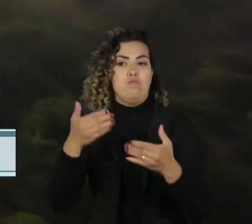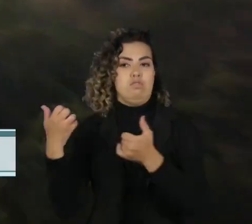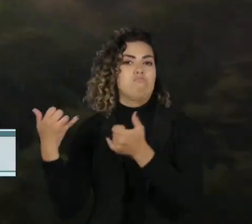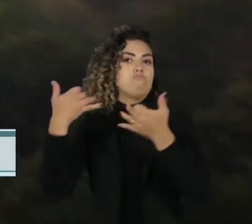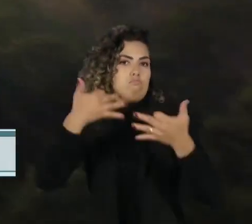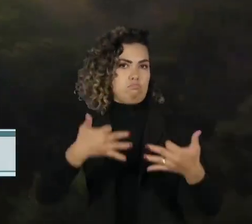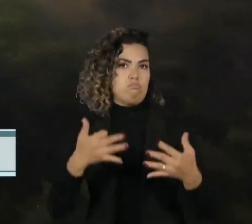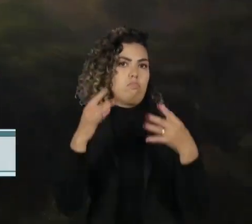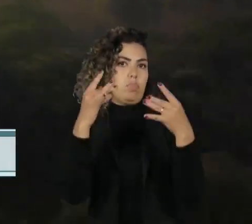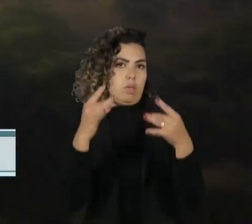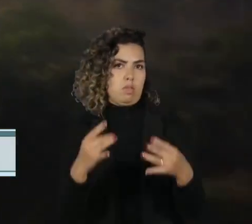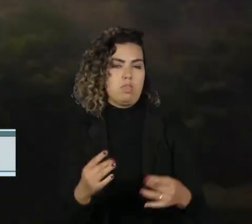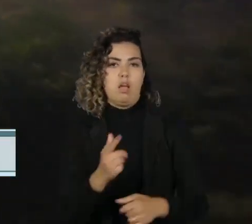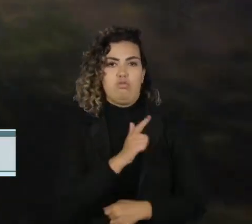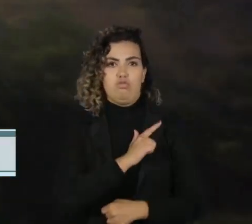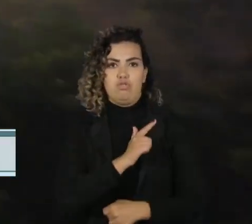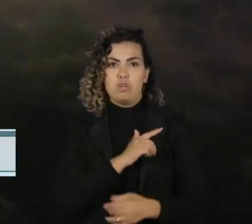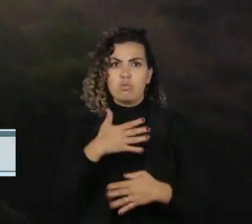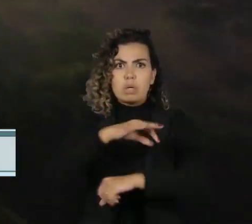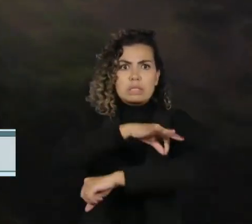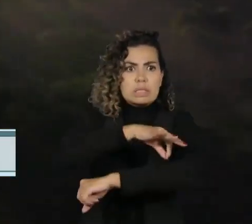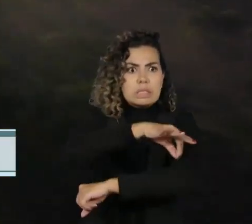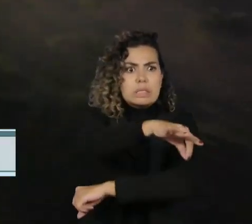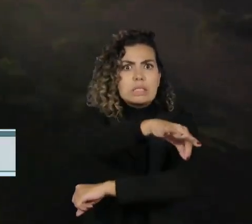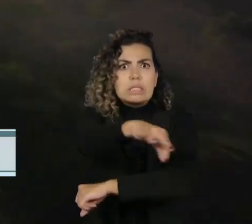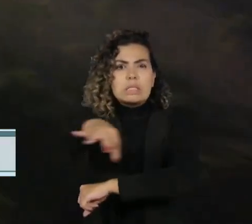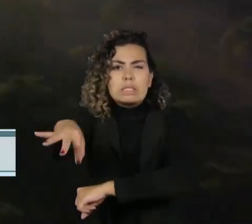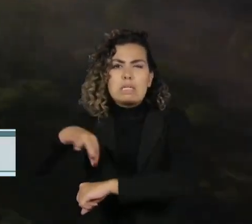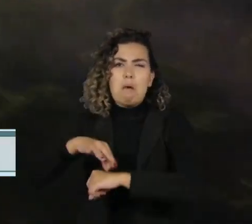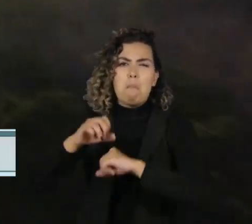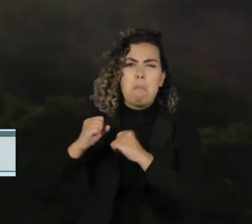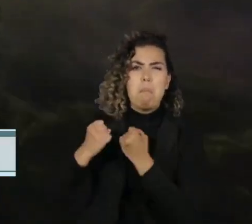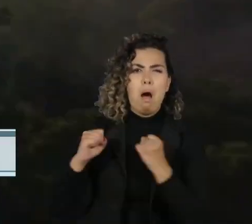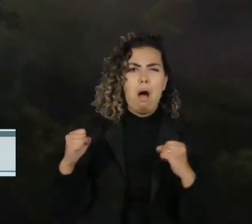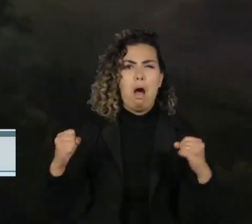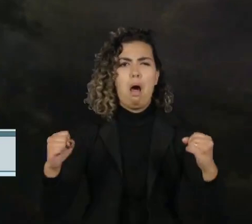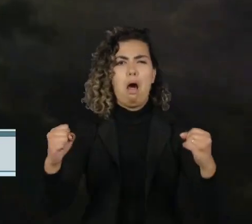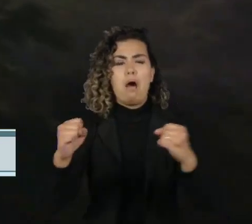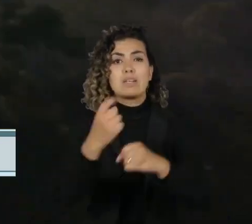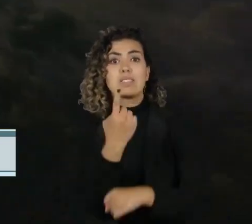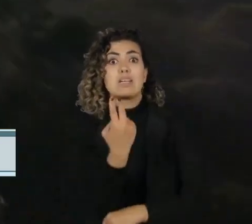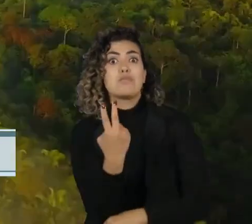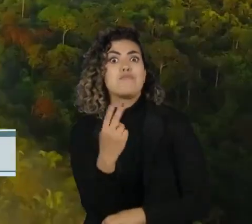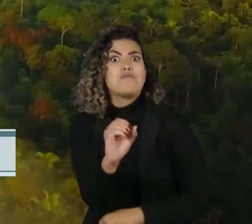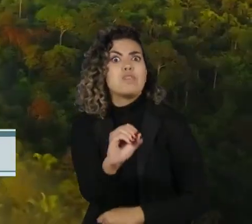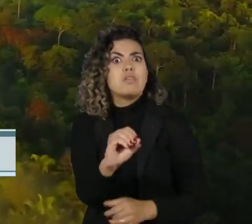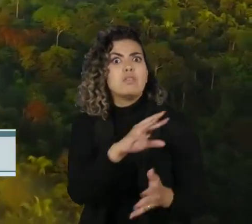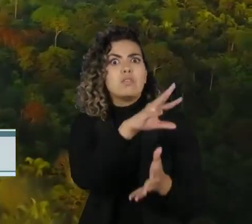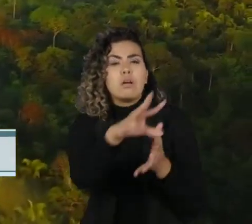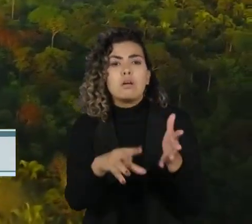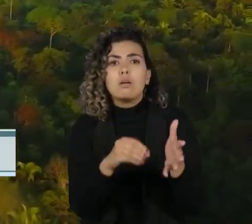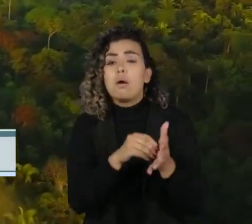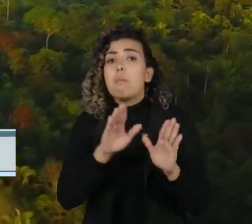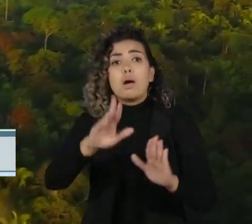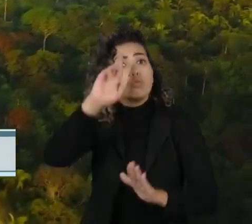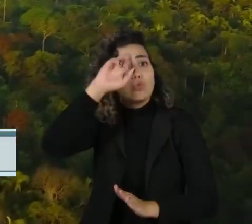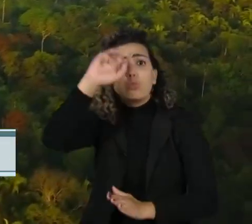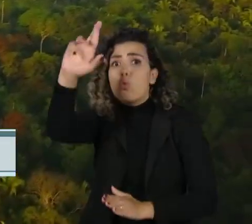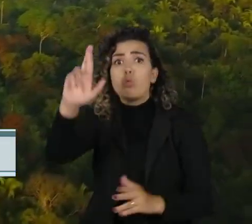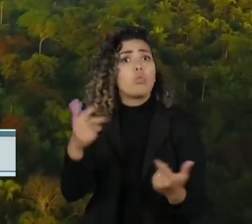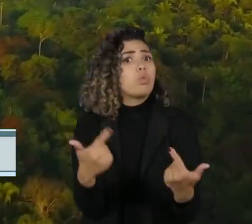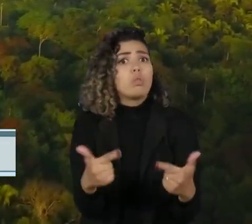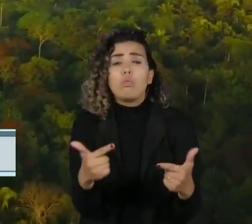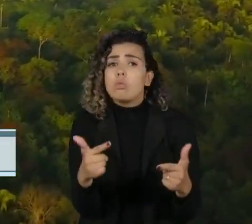Quase 120 milhões de hectares na Amazônia são, na prática, terra de ninguém. Não há título ou